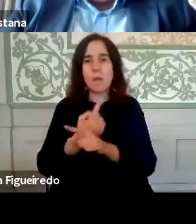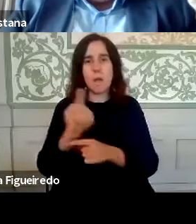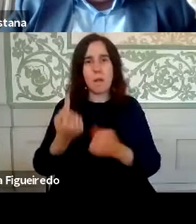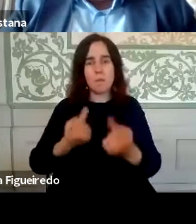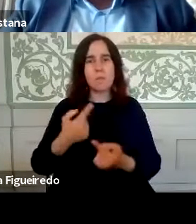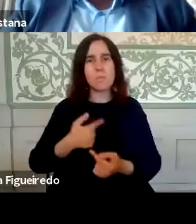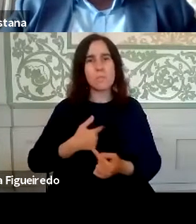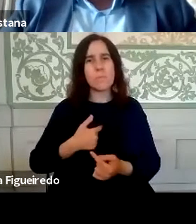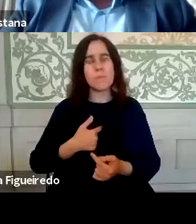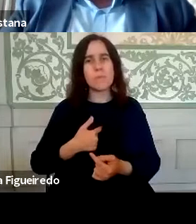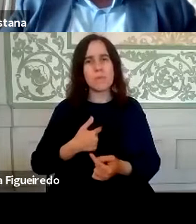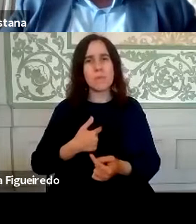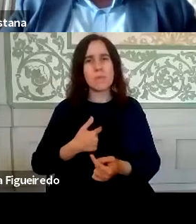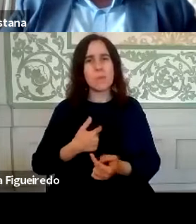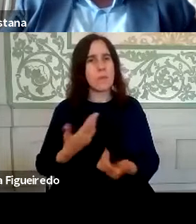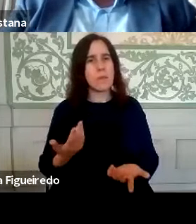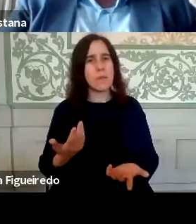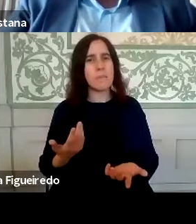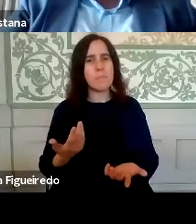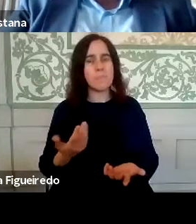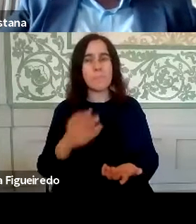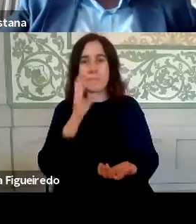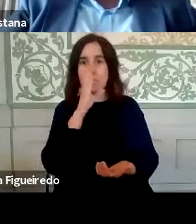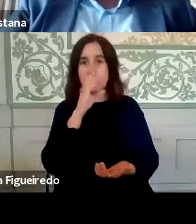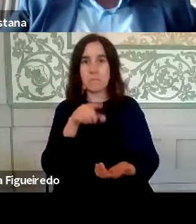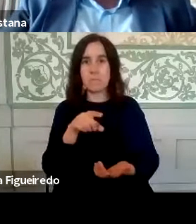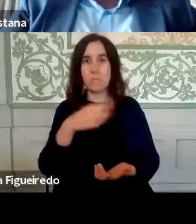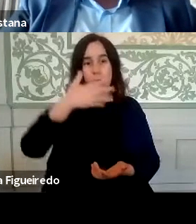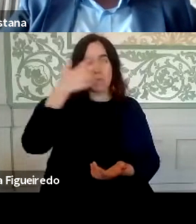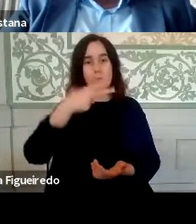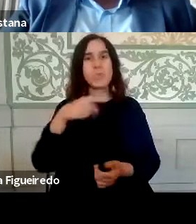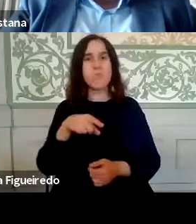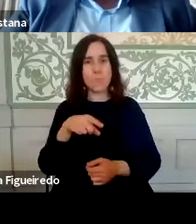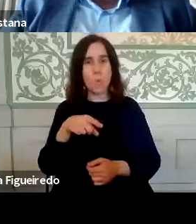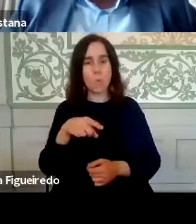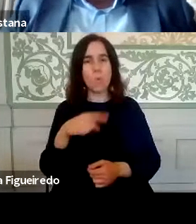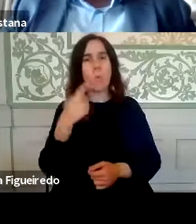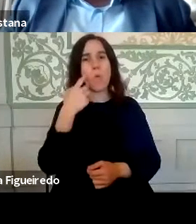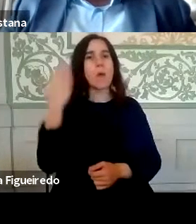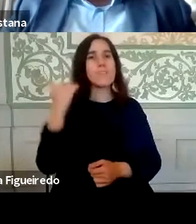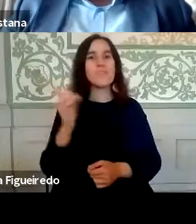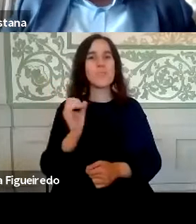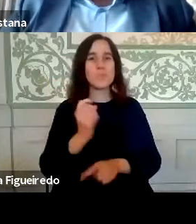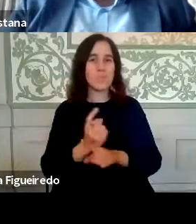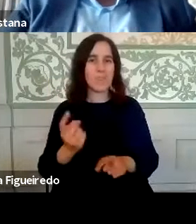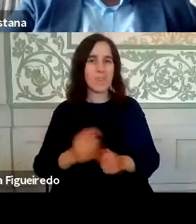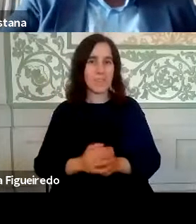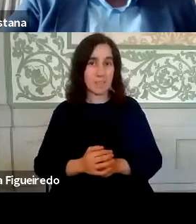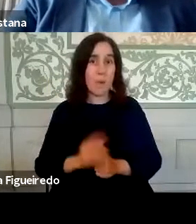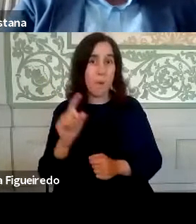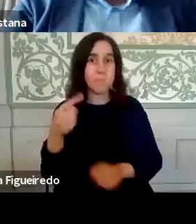para mim é, se fizemos isto em dois dias, porquê é não tínhamos feito antes? Se calhar podíamos ter